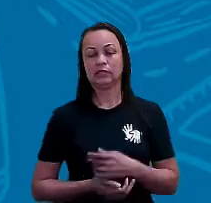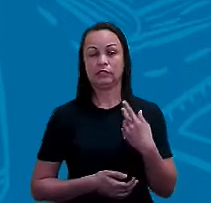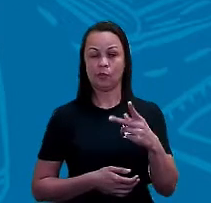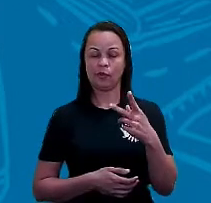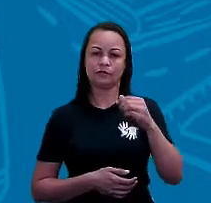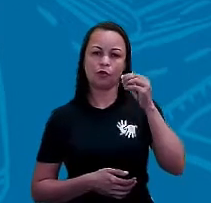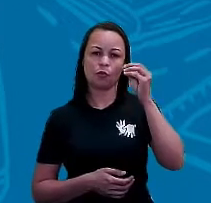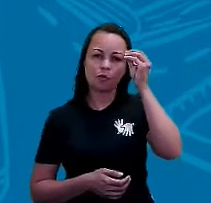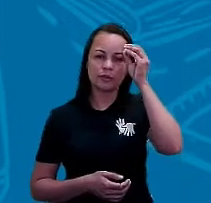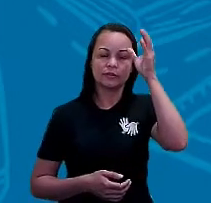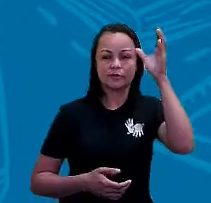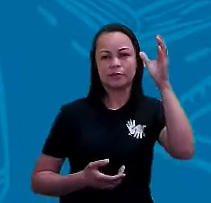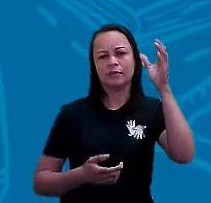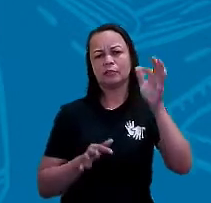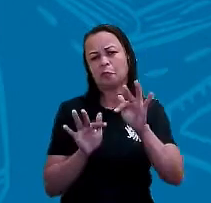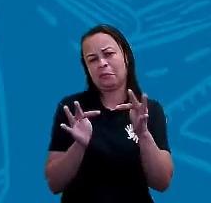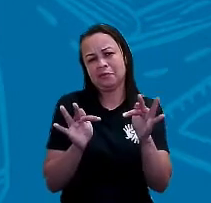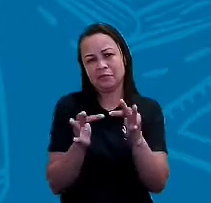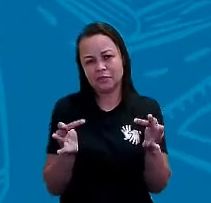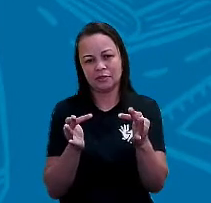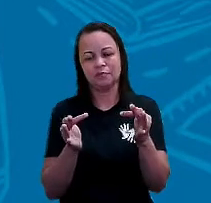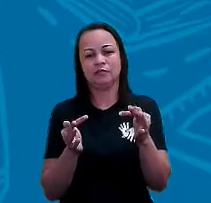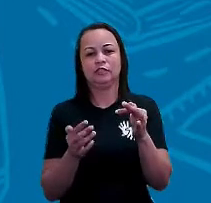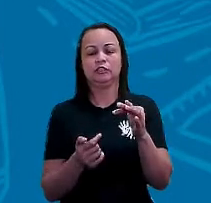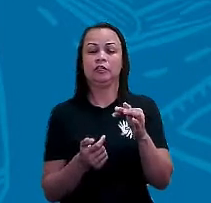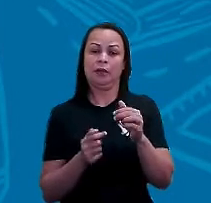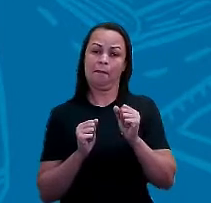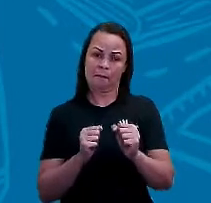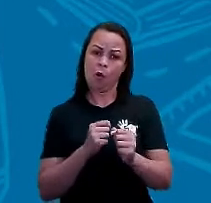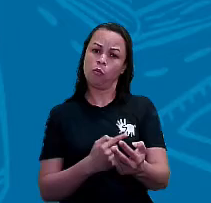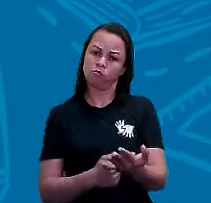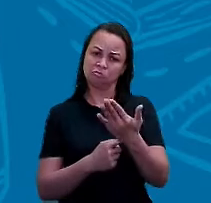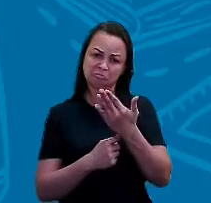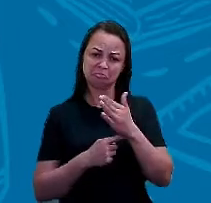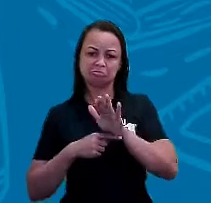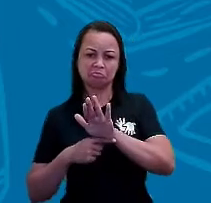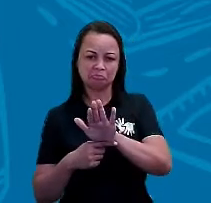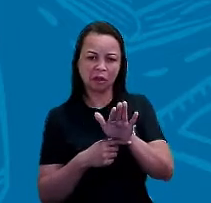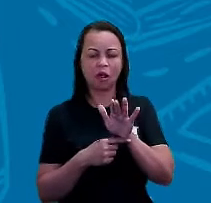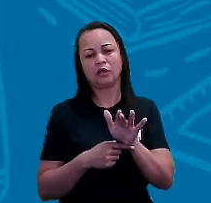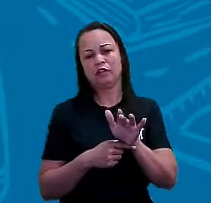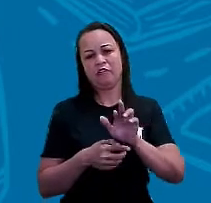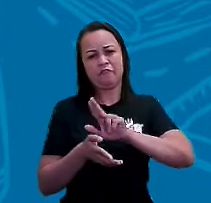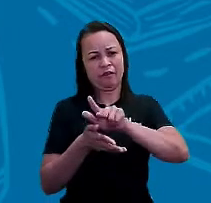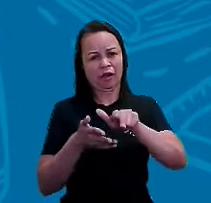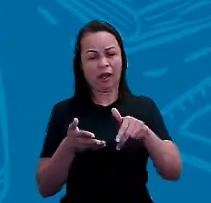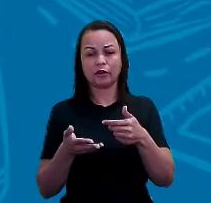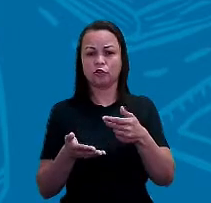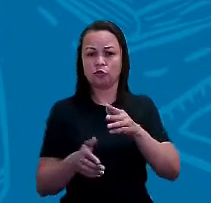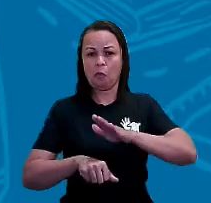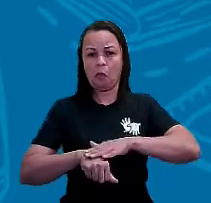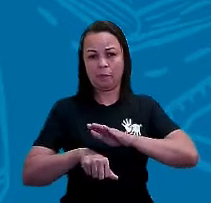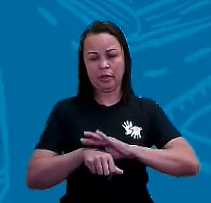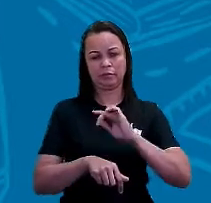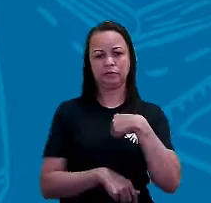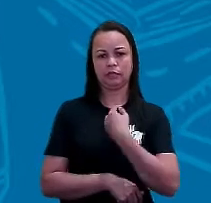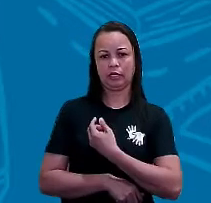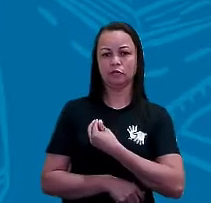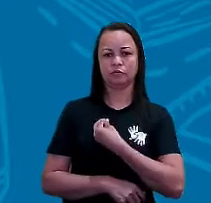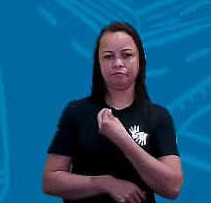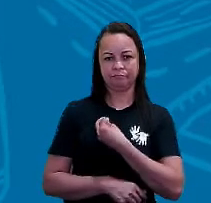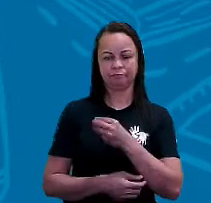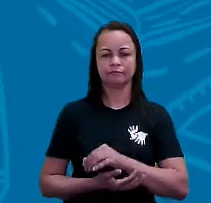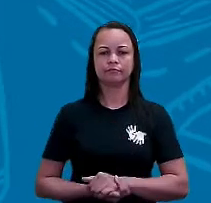conhecimentos muito simples, que podem nos ajudar em várias situações da nossa vida, tá certo?